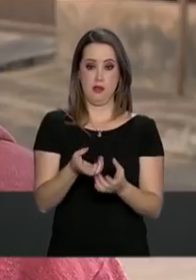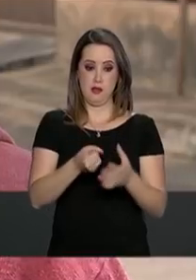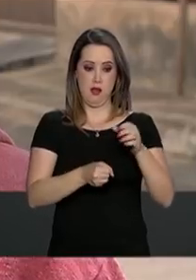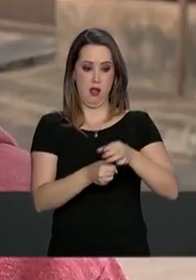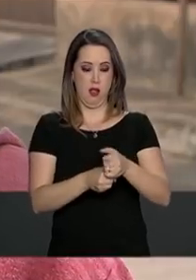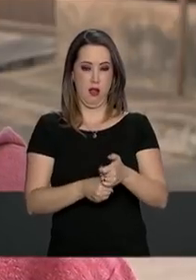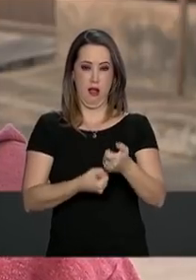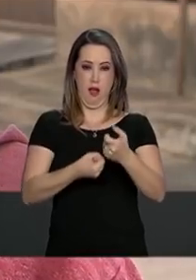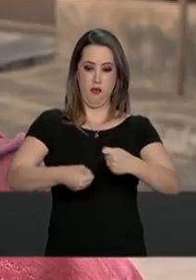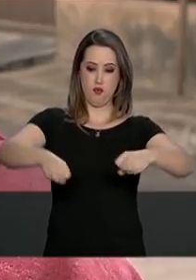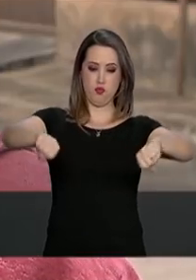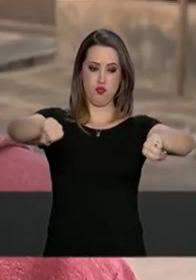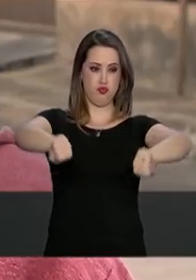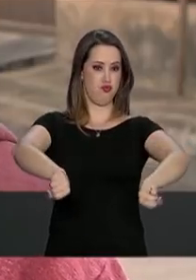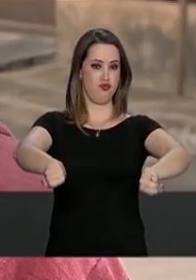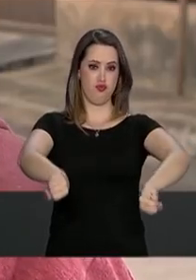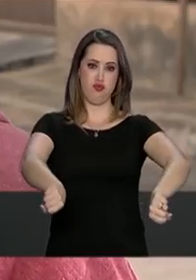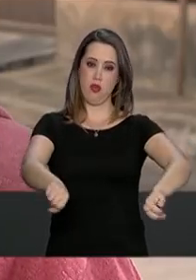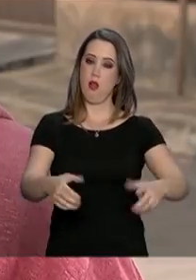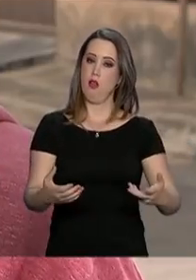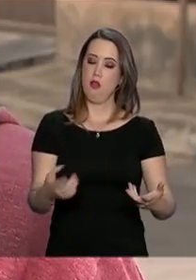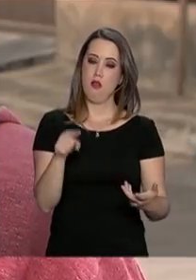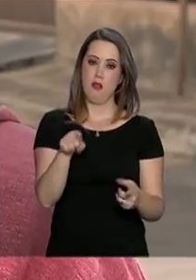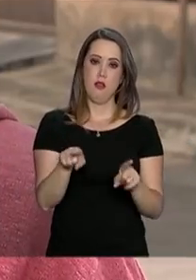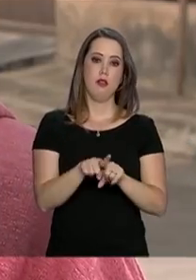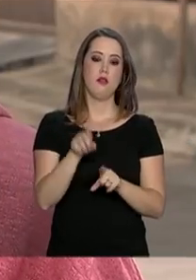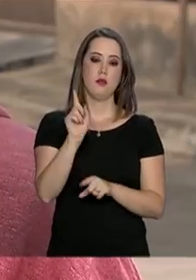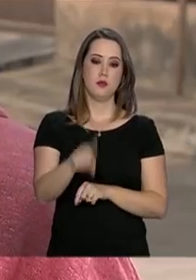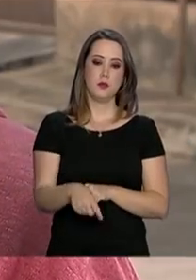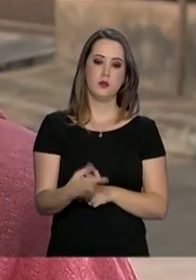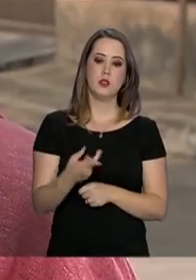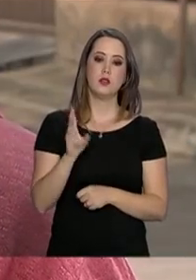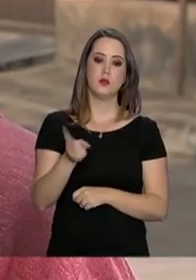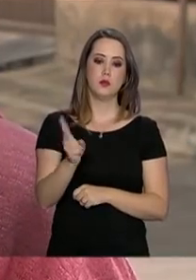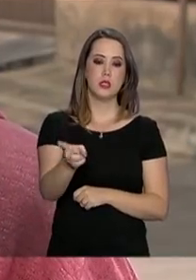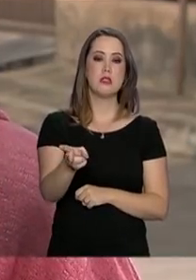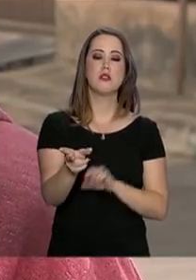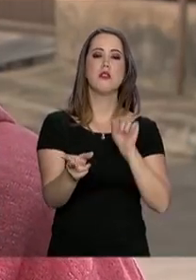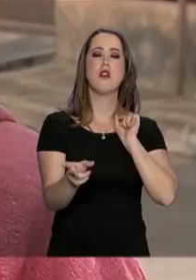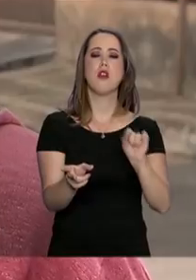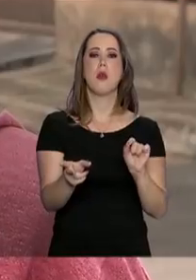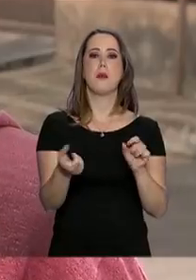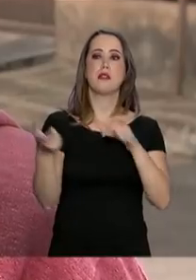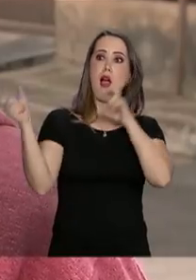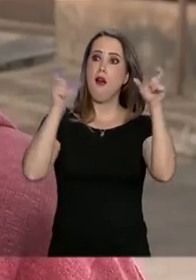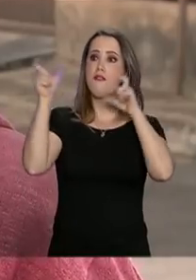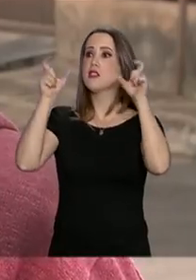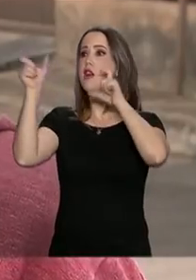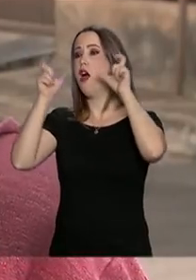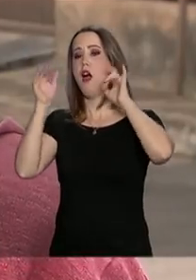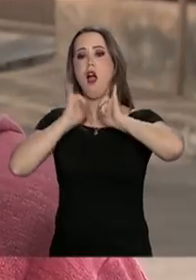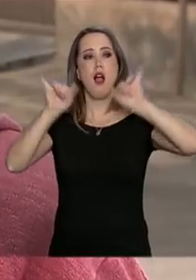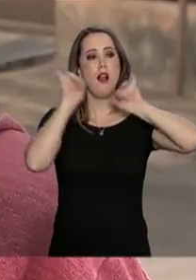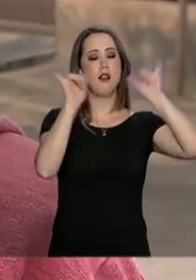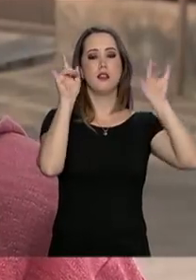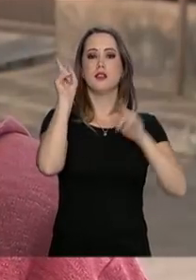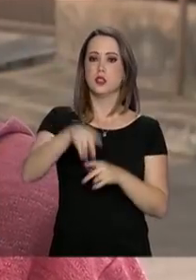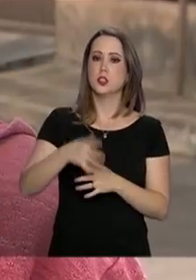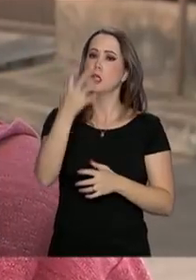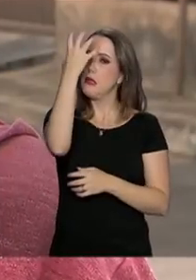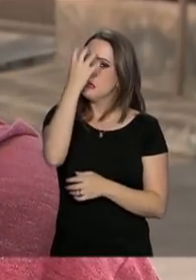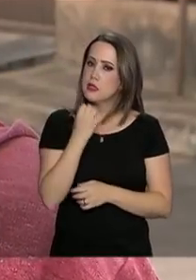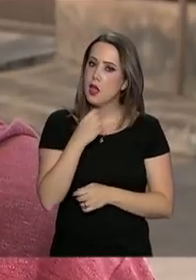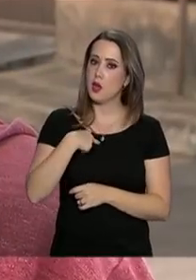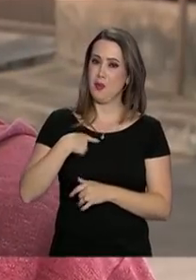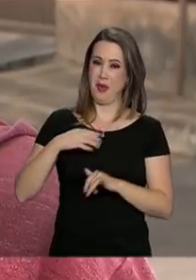que estão cheias d'água. Ao contrário. E praticamente tem que alertar todo mundo, porque eu acho isso muito sério,